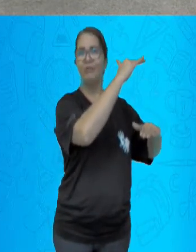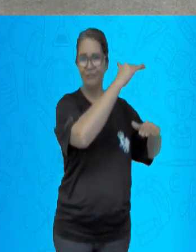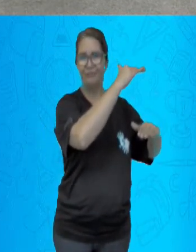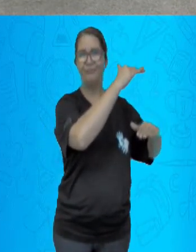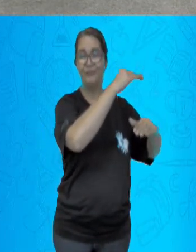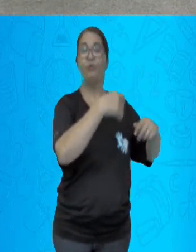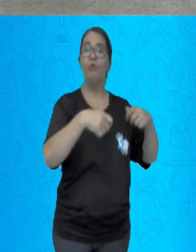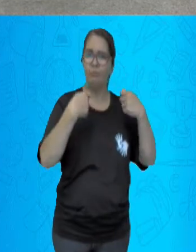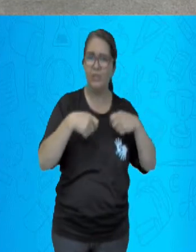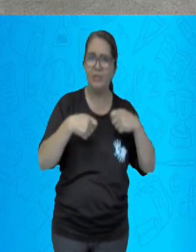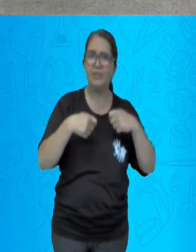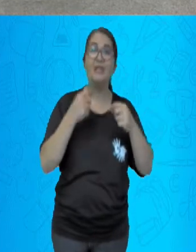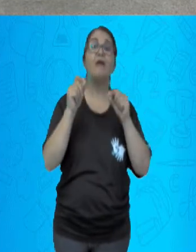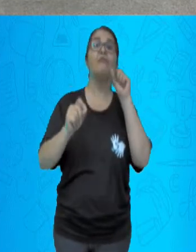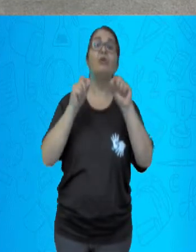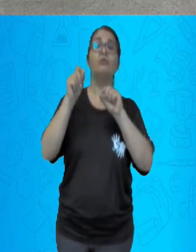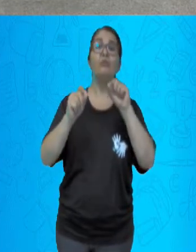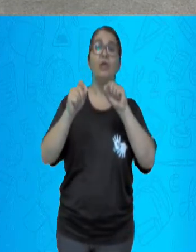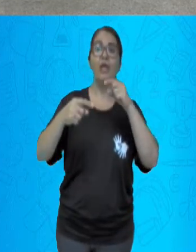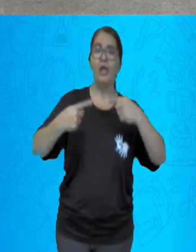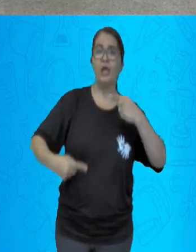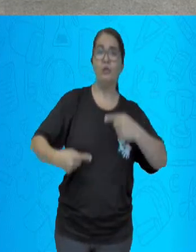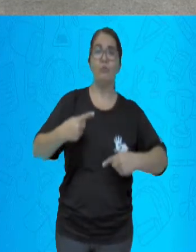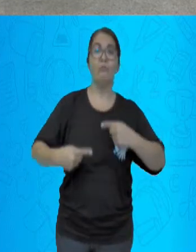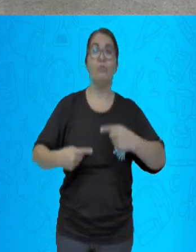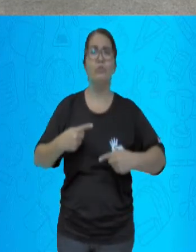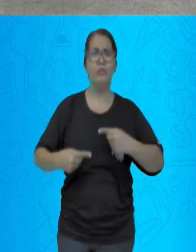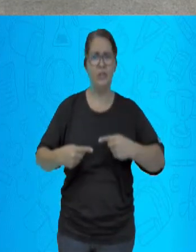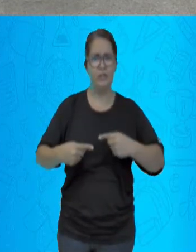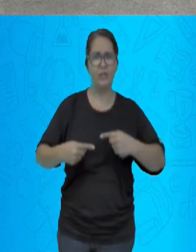uma política de transformação do capital federal.